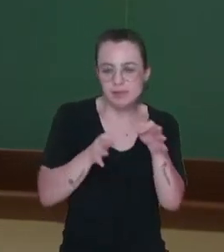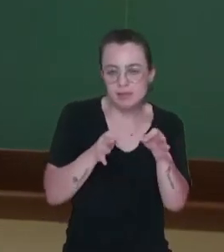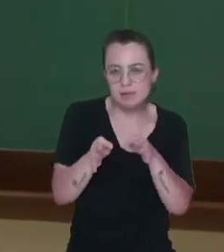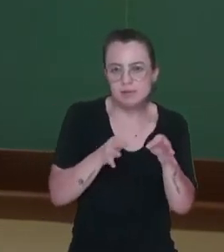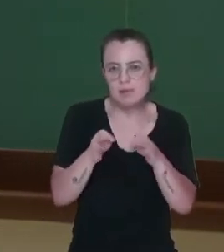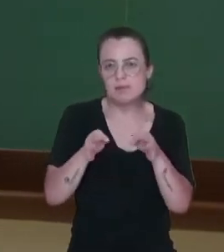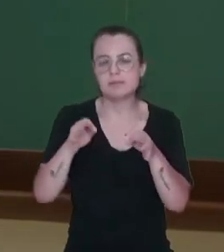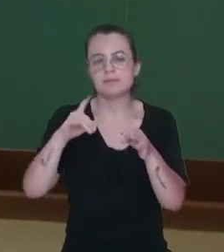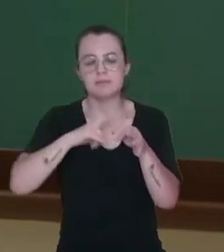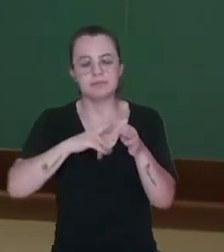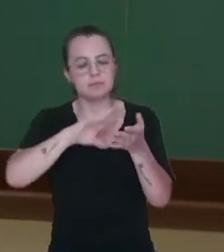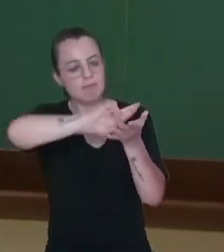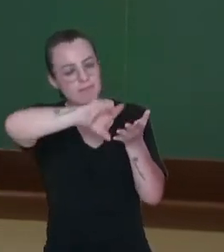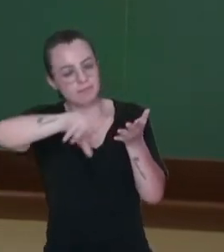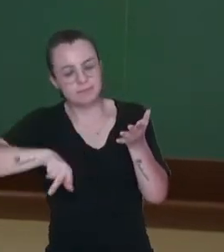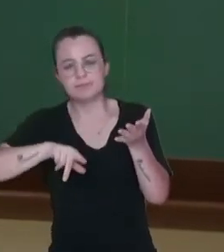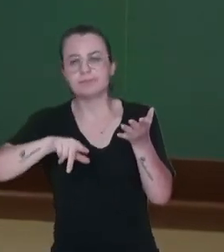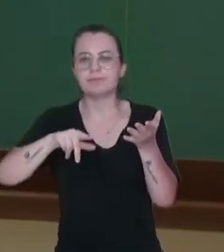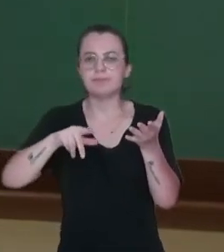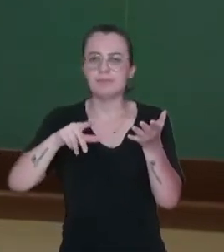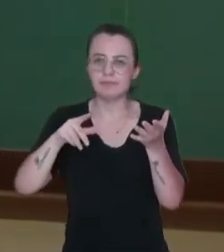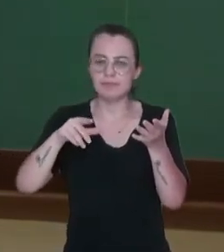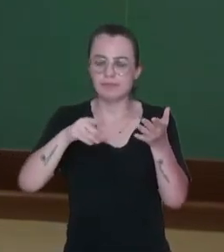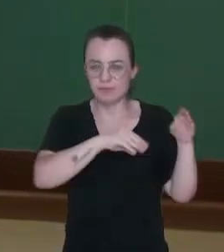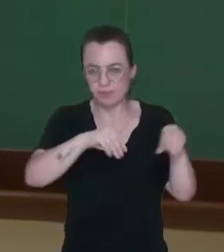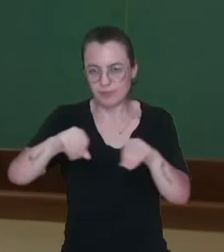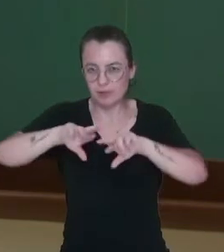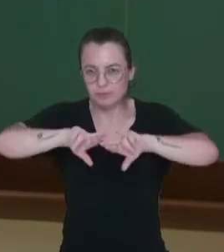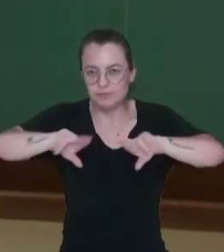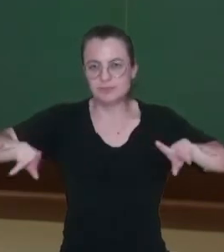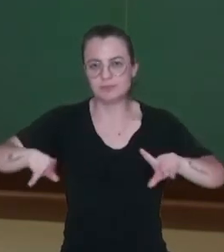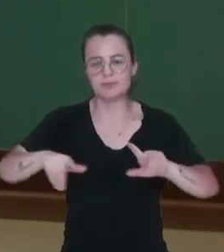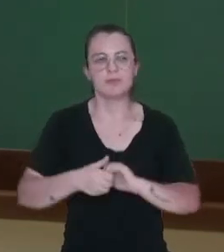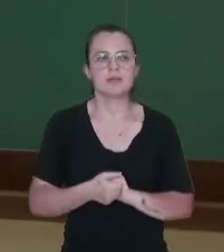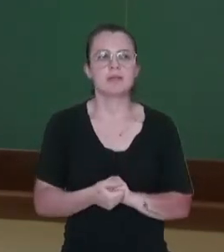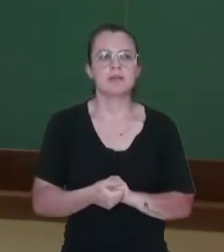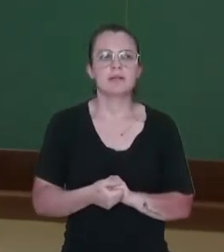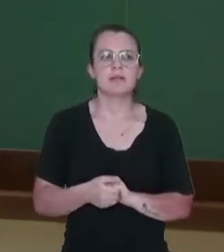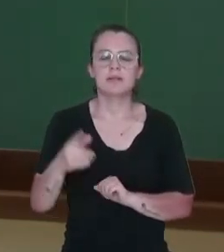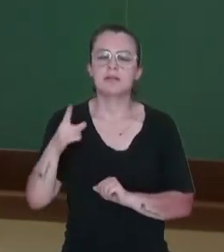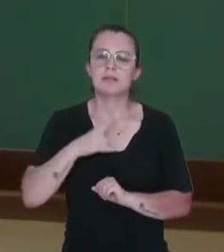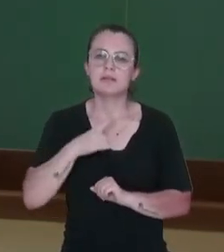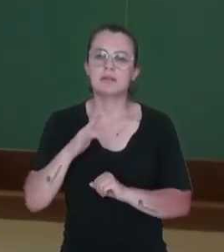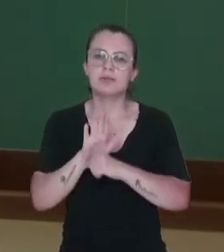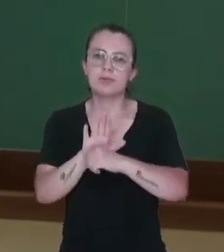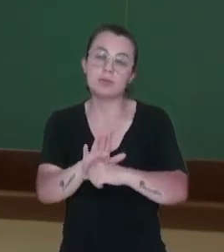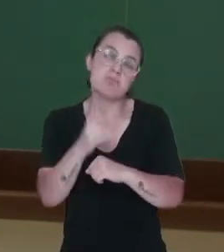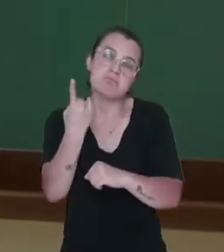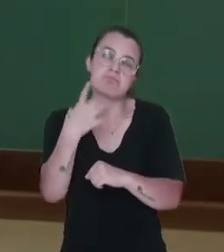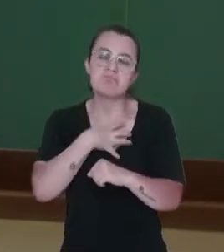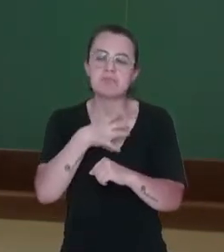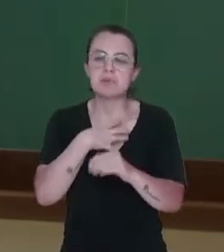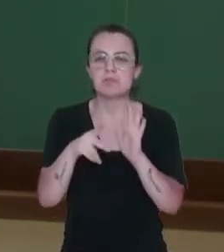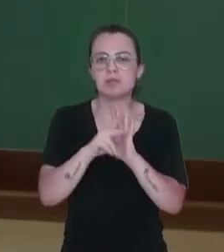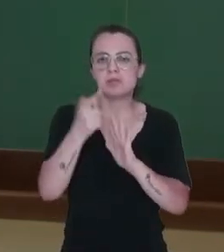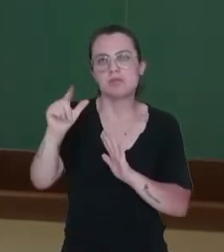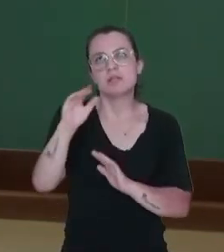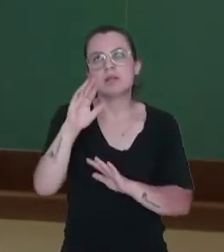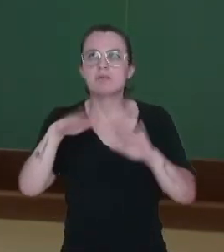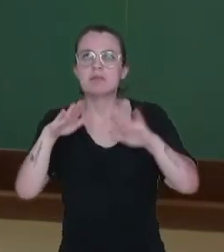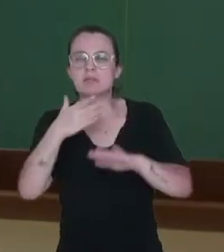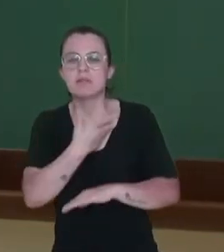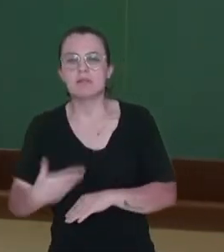características diferentes do território, requerem ali atendimentos diferentes, por exemplo, por parte do governo,